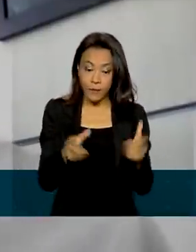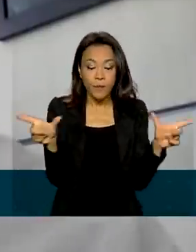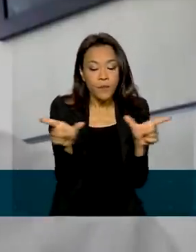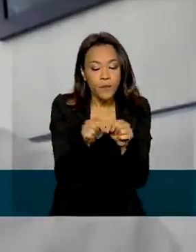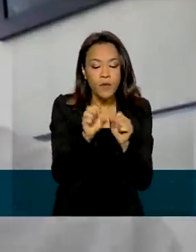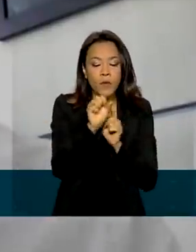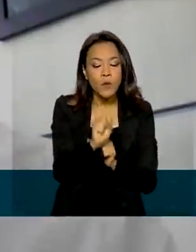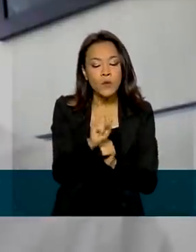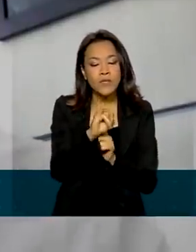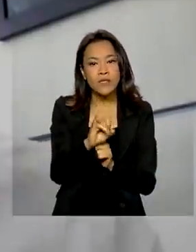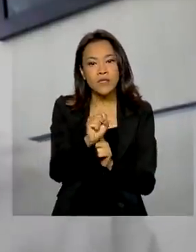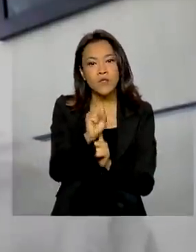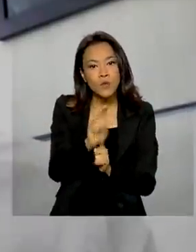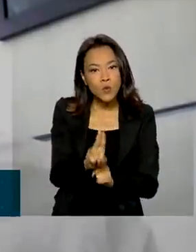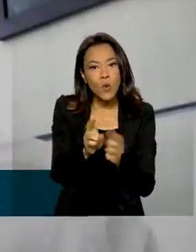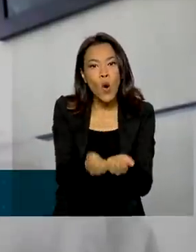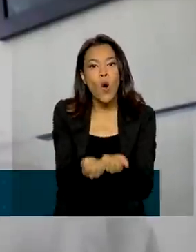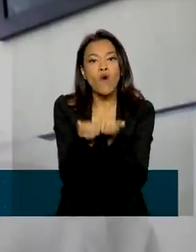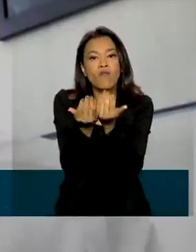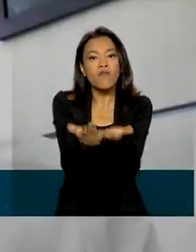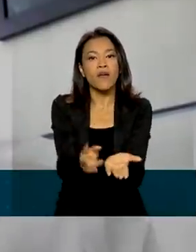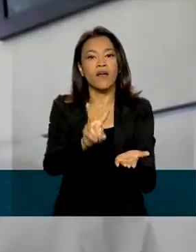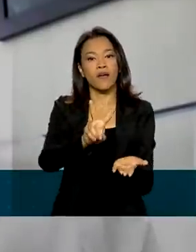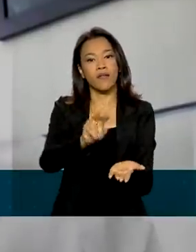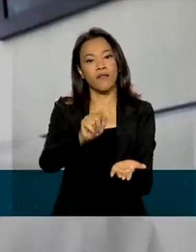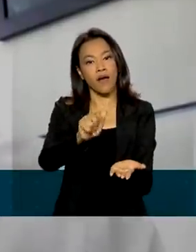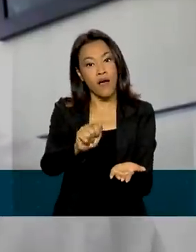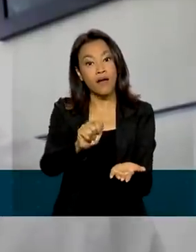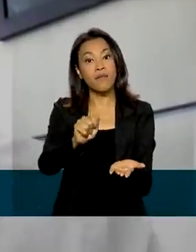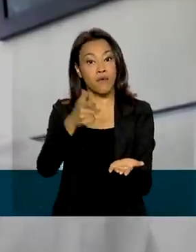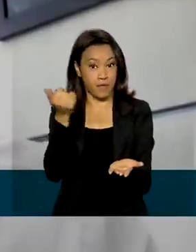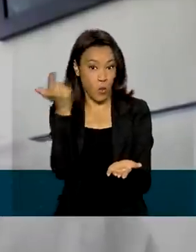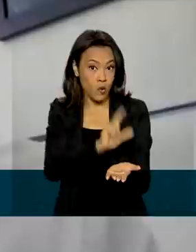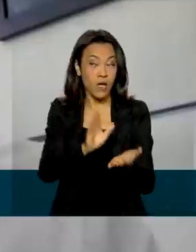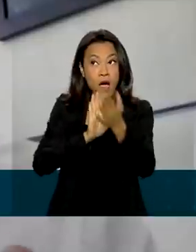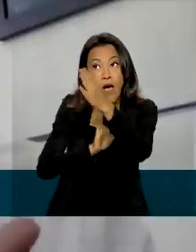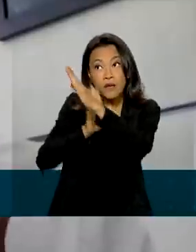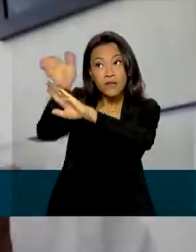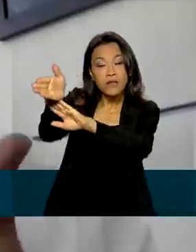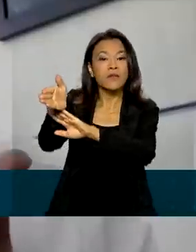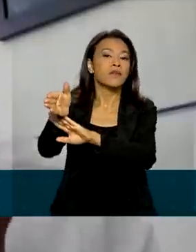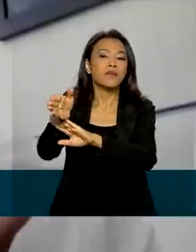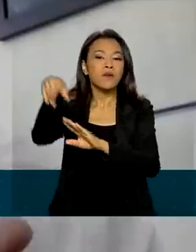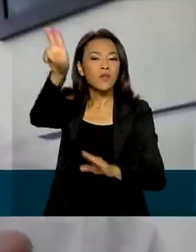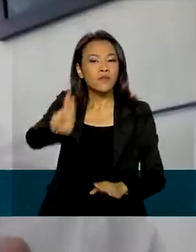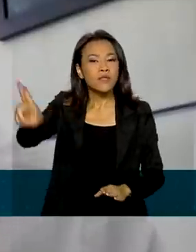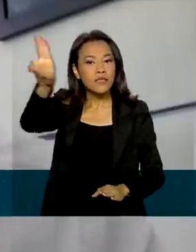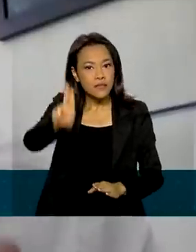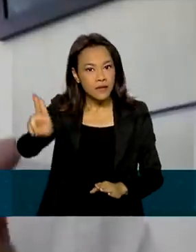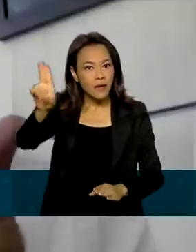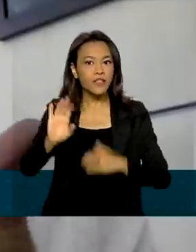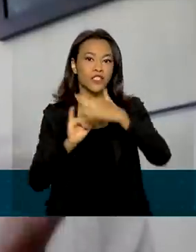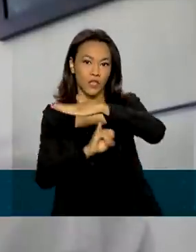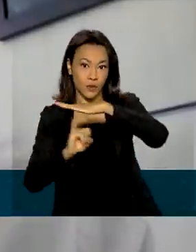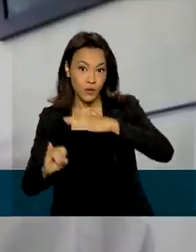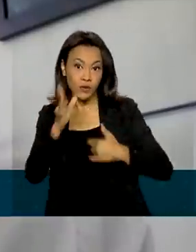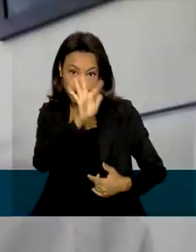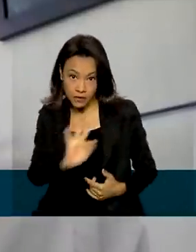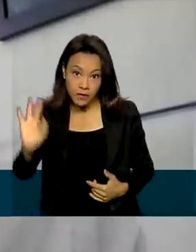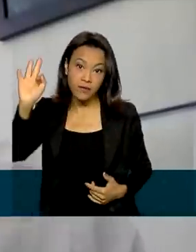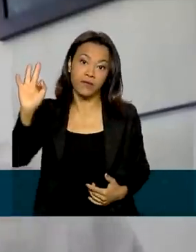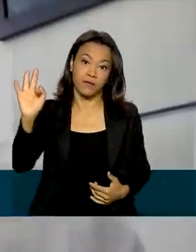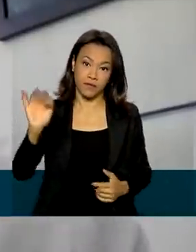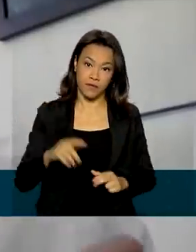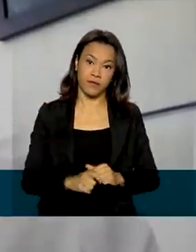oferta vaga no ensino superior de instituições federais,